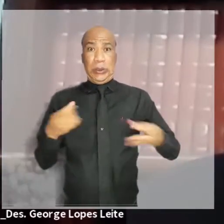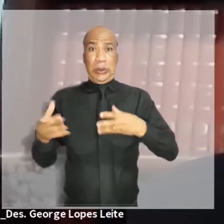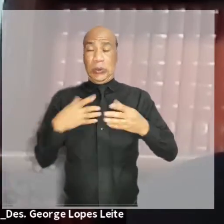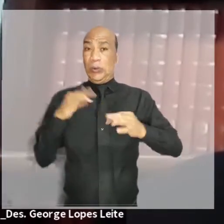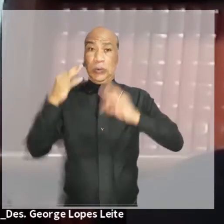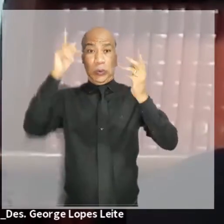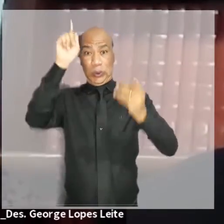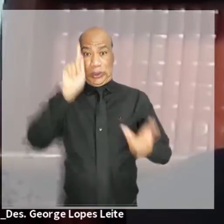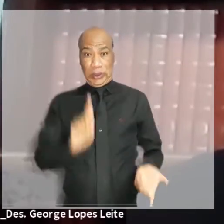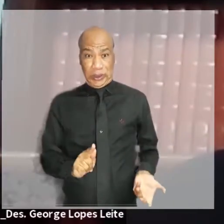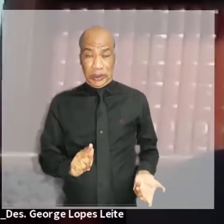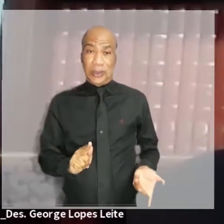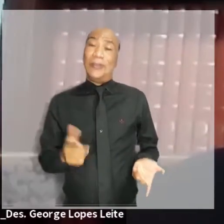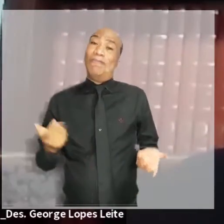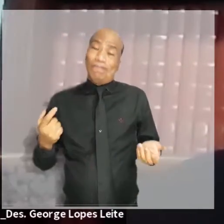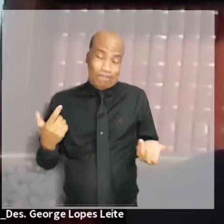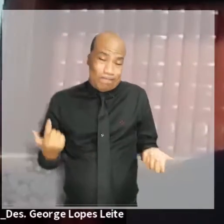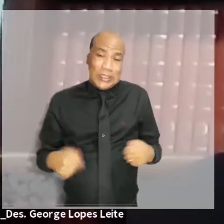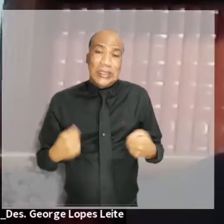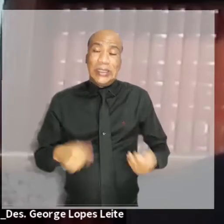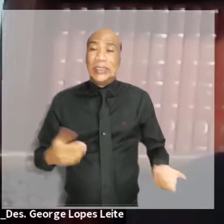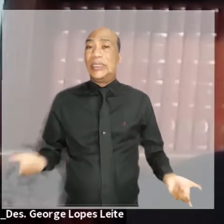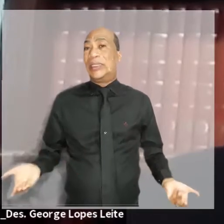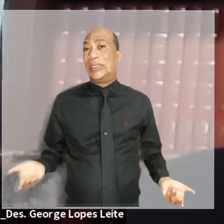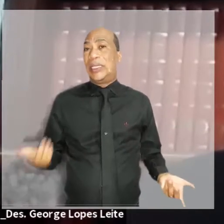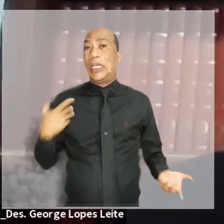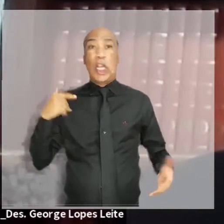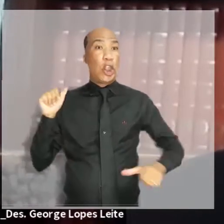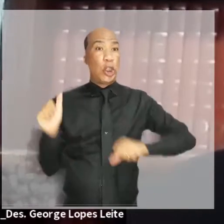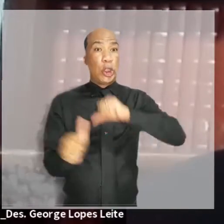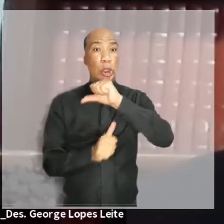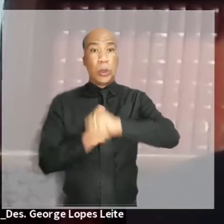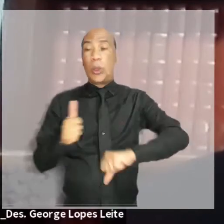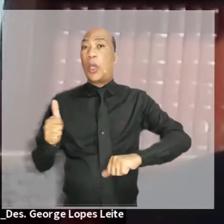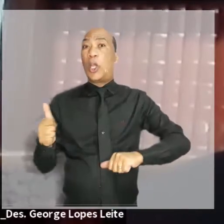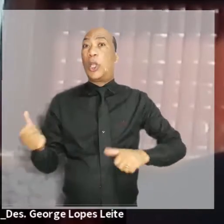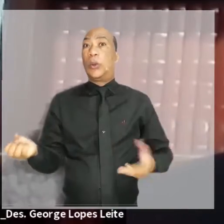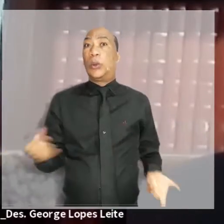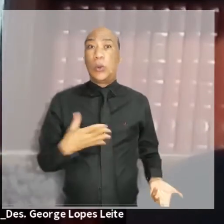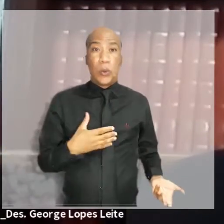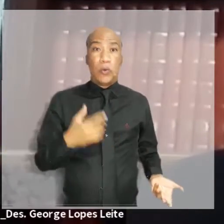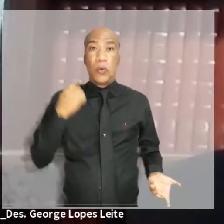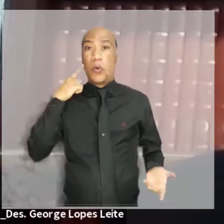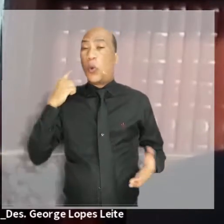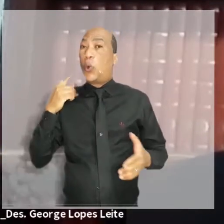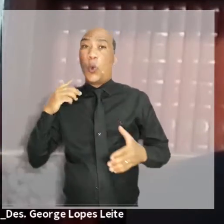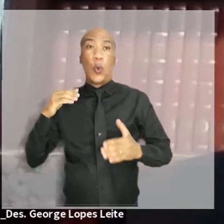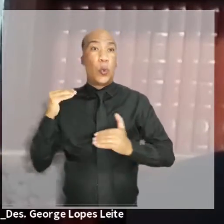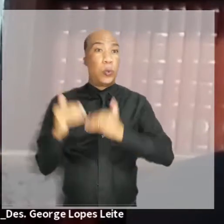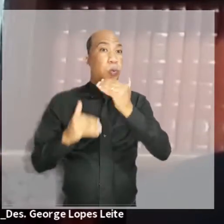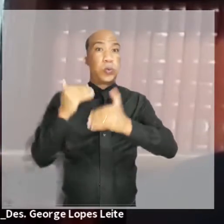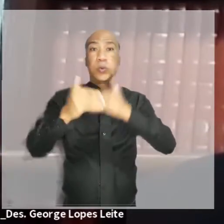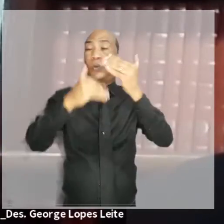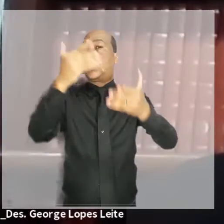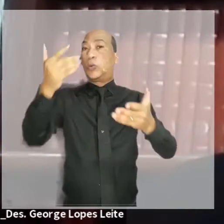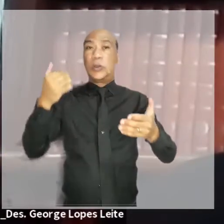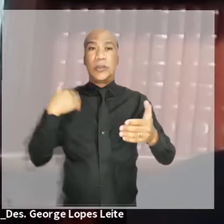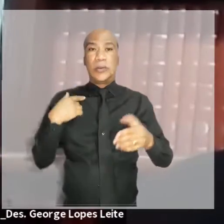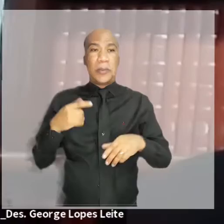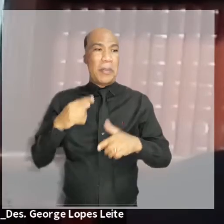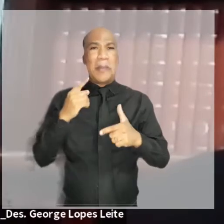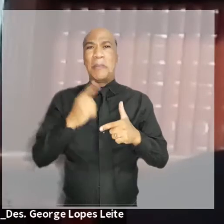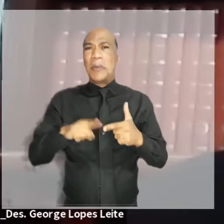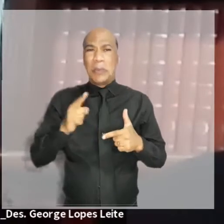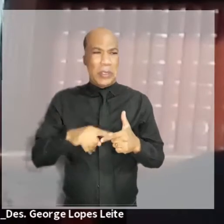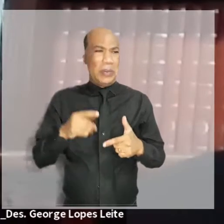requerem intervenção imediata. A inovação e a gestão se apresentam como recursos para gerar as mudanças necessárias